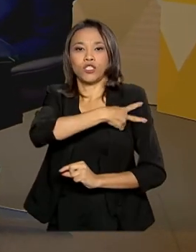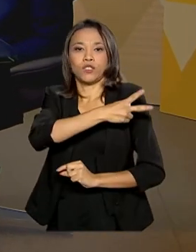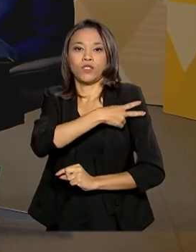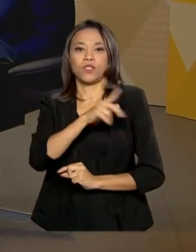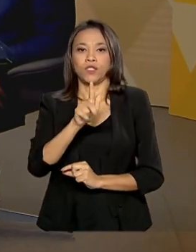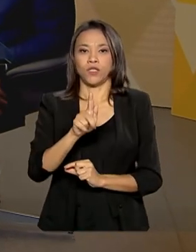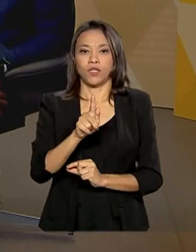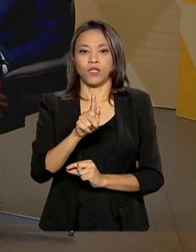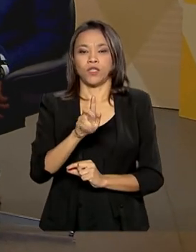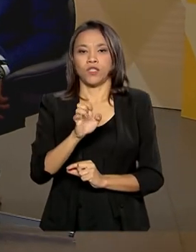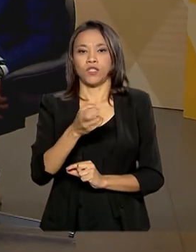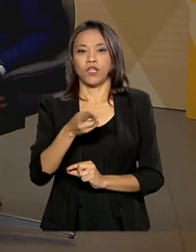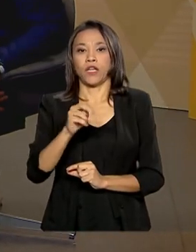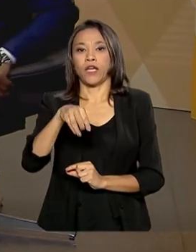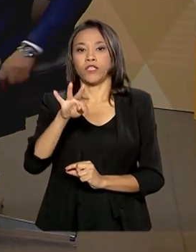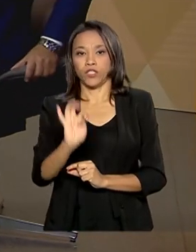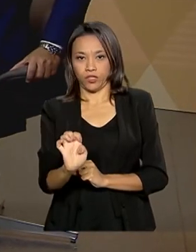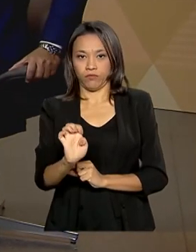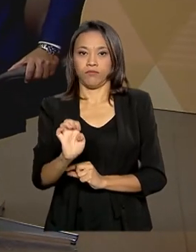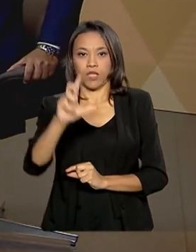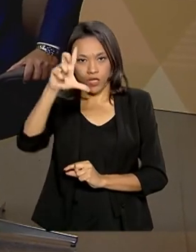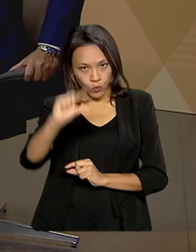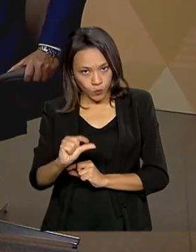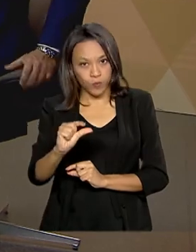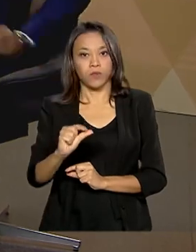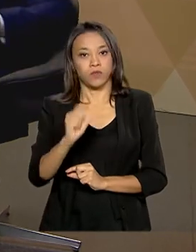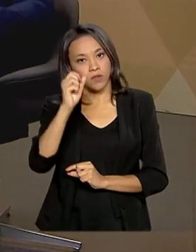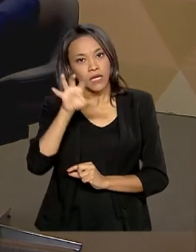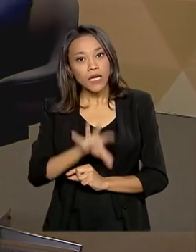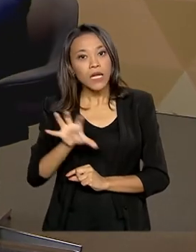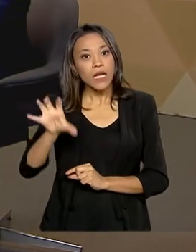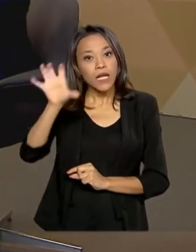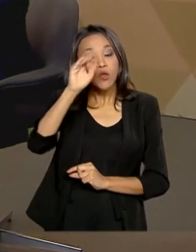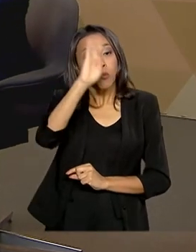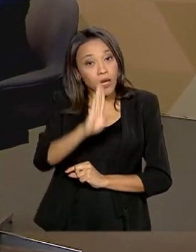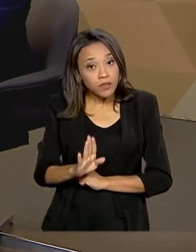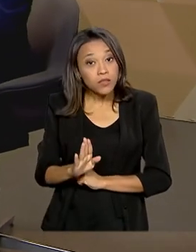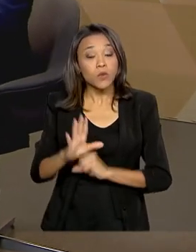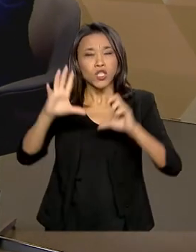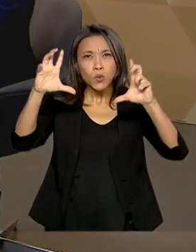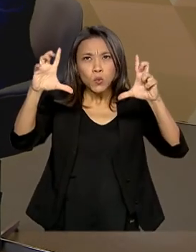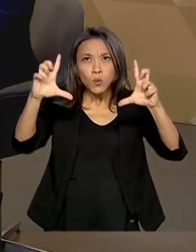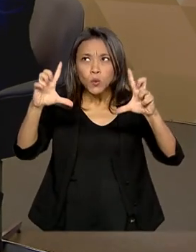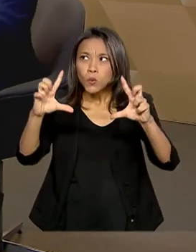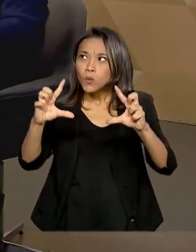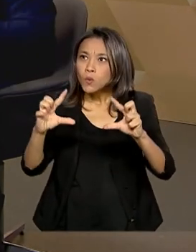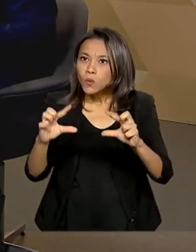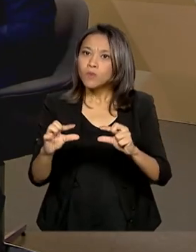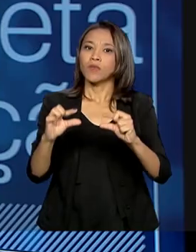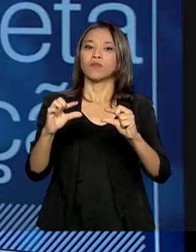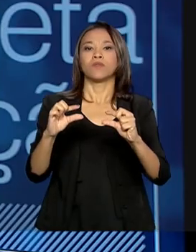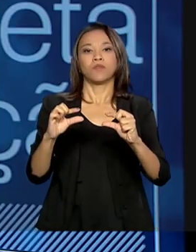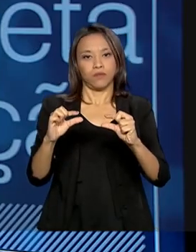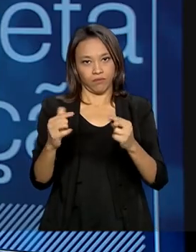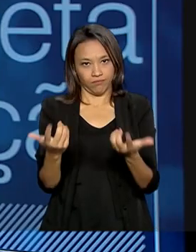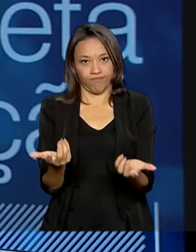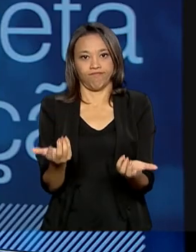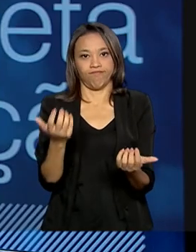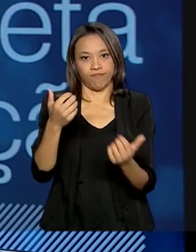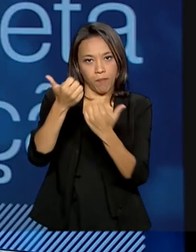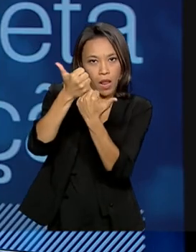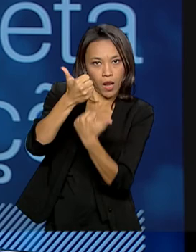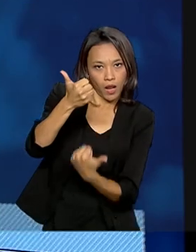cada área do Brasil. Para dar o enxugamento, além disso, nós estamos